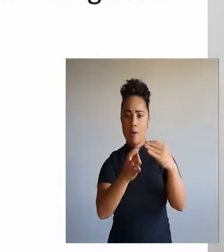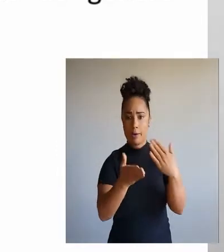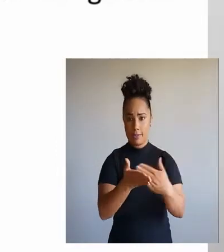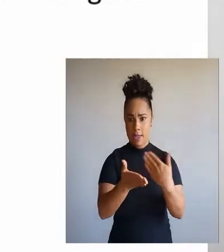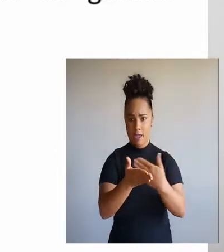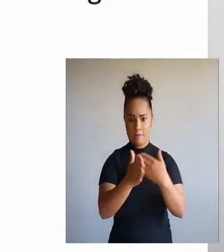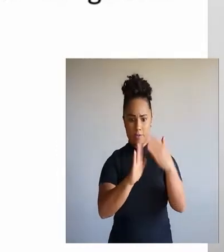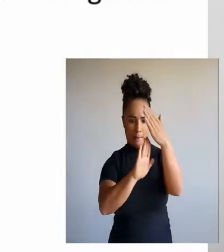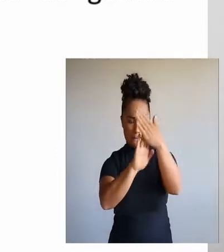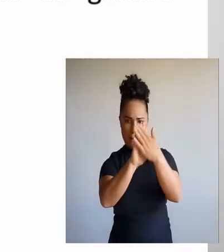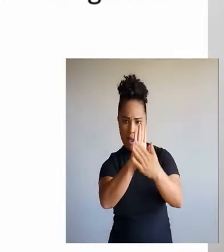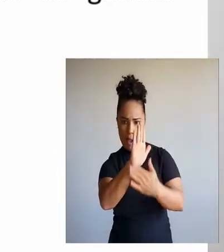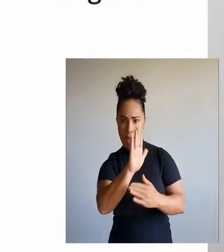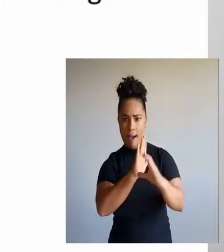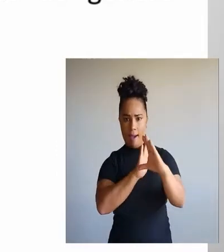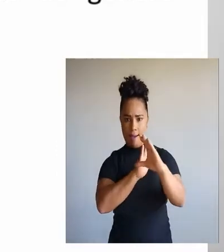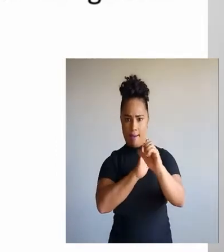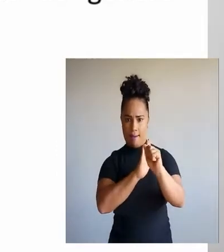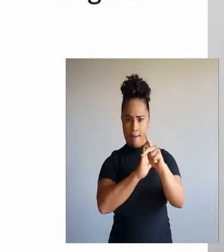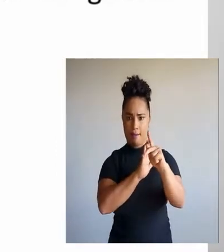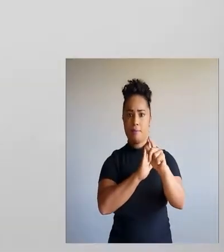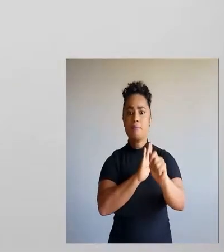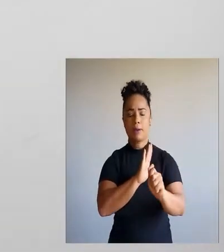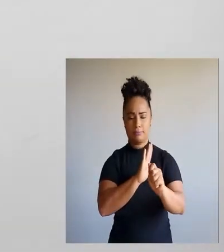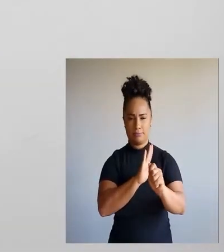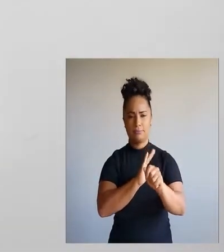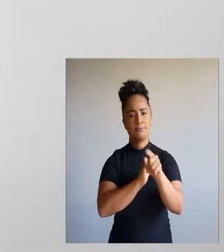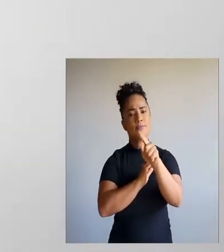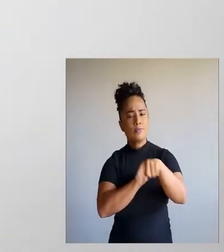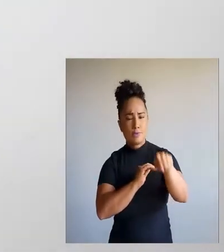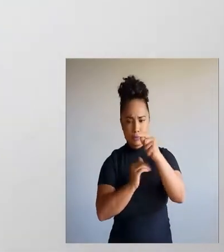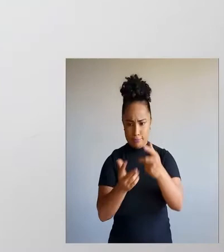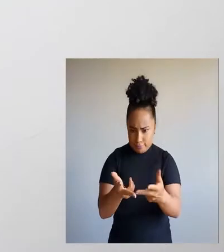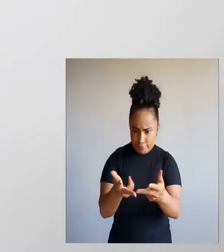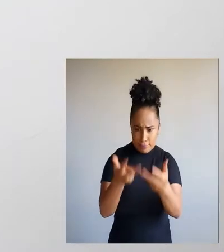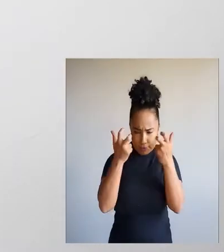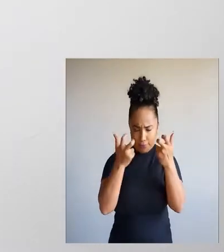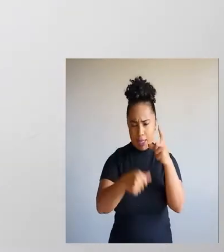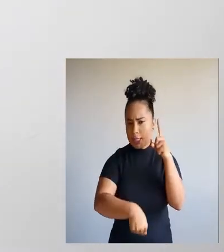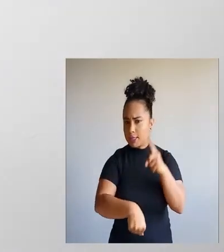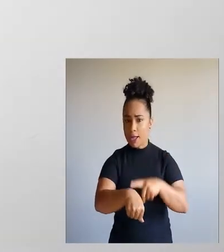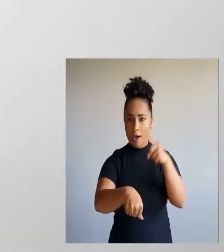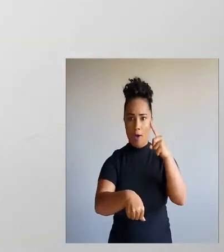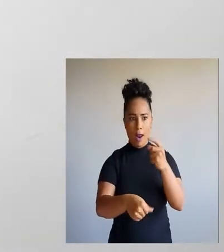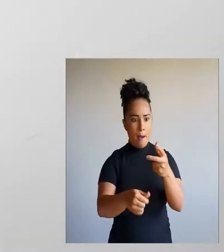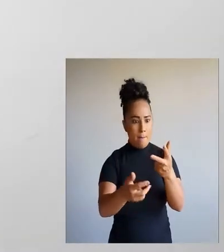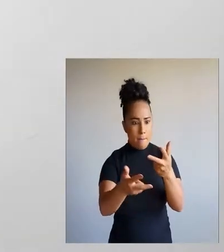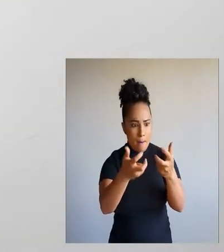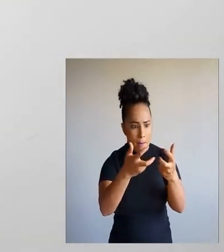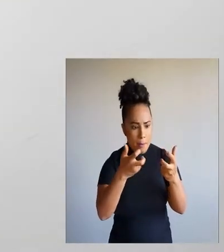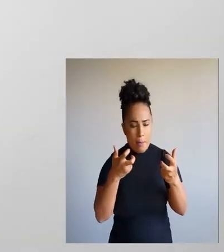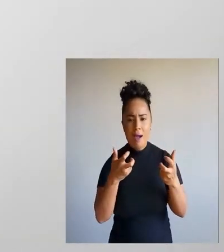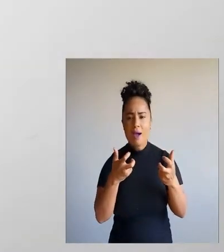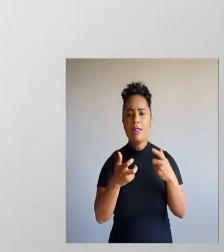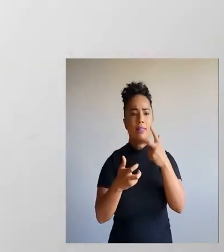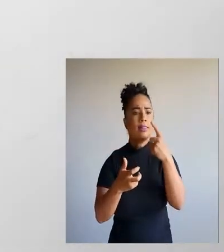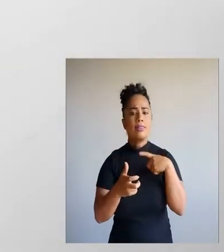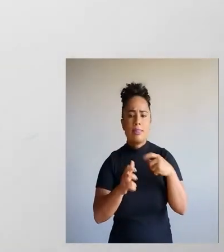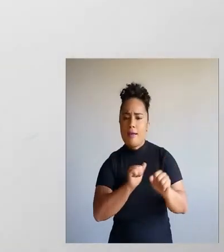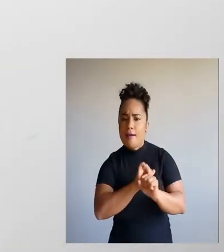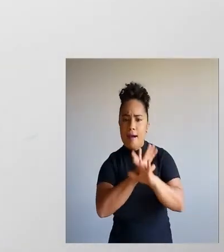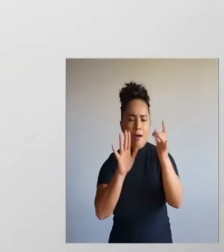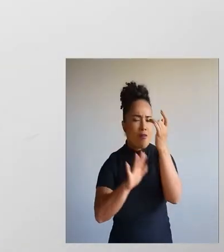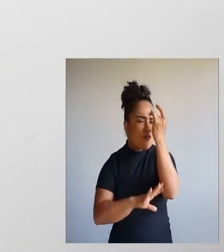Quais são elas? Então, essa é uma questão daquelas, bateu o olho e viu. Nós vamos procurar as informações que estão na